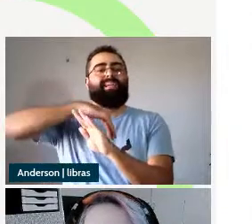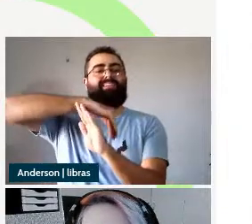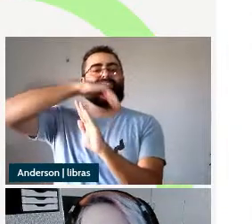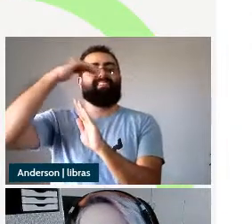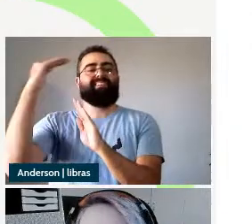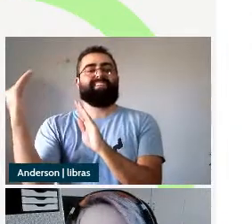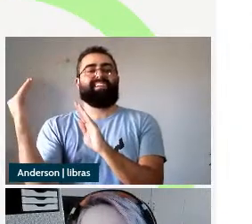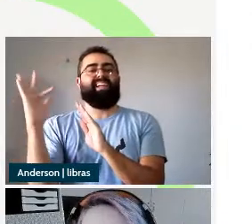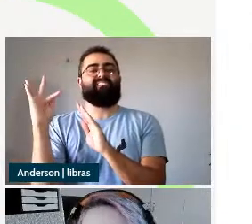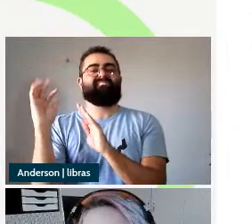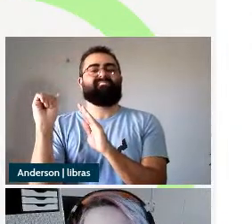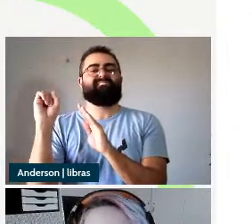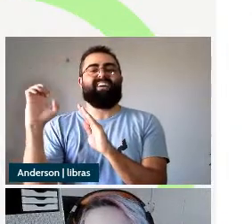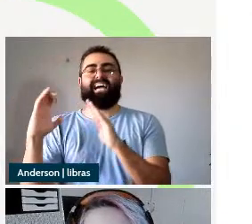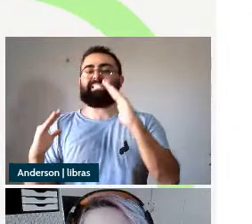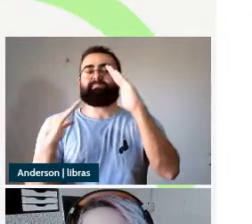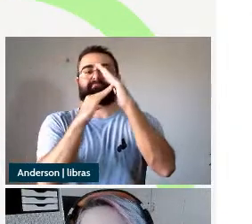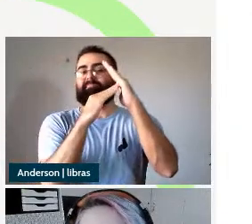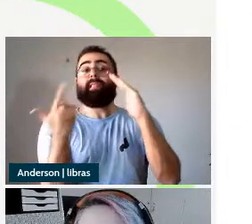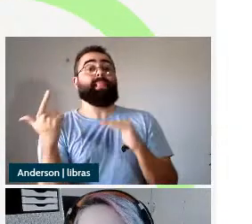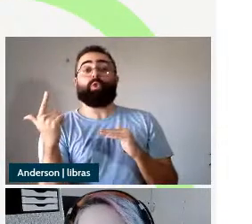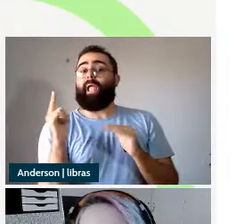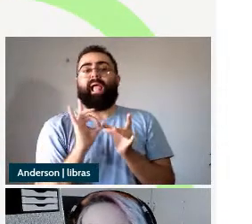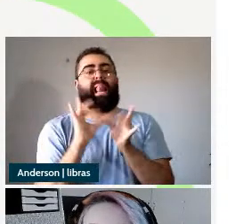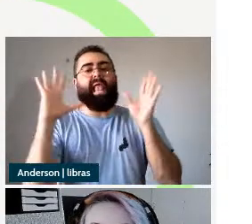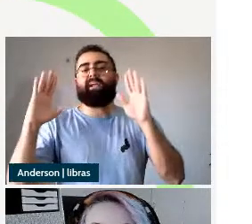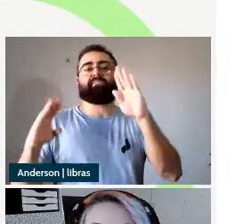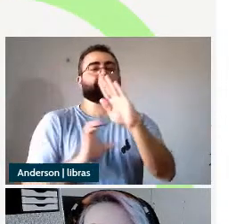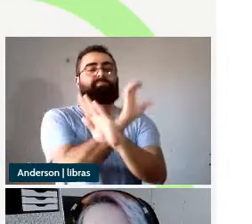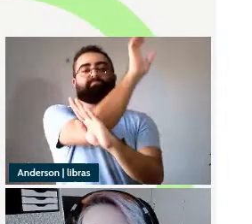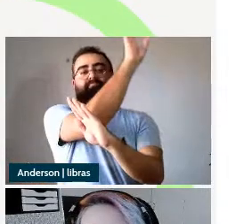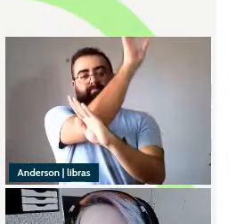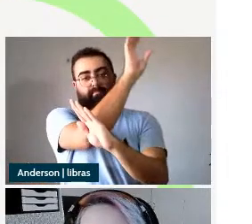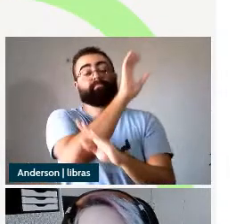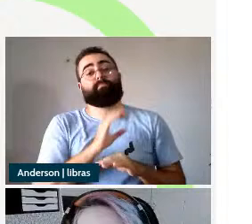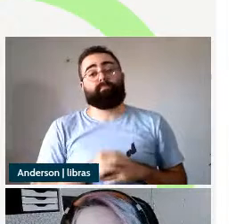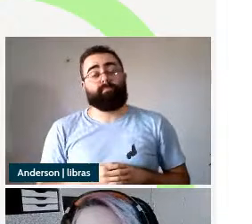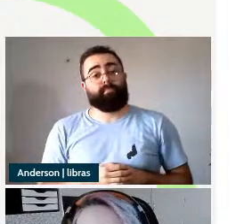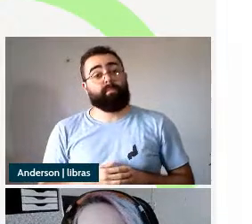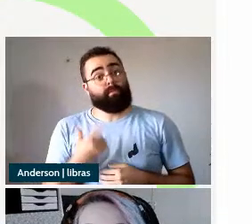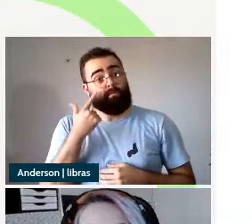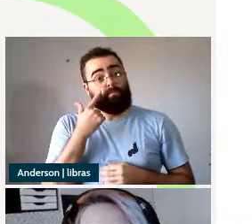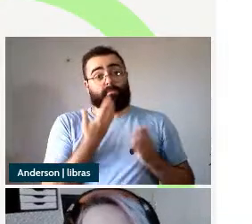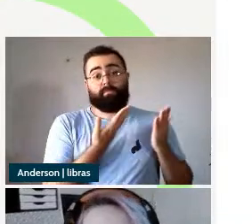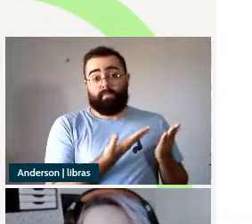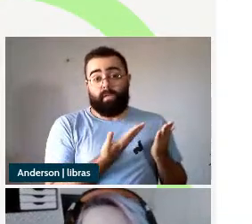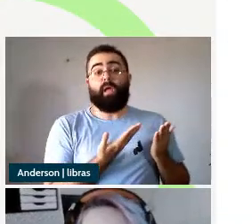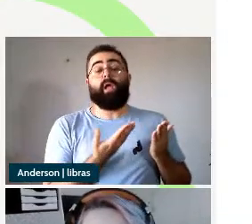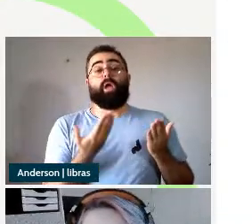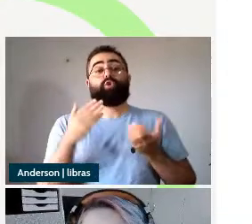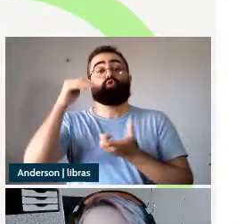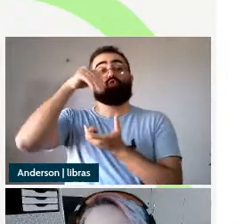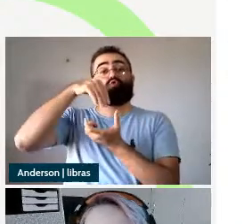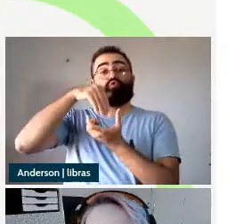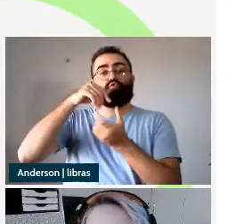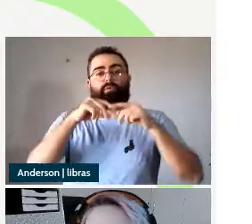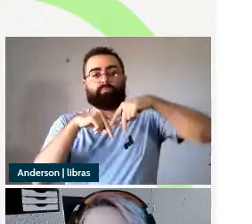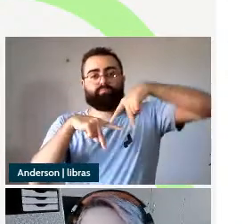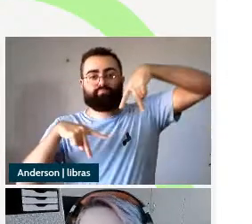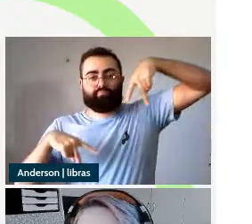essa estrutura das resultativas que nós temos ela não ela tem leitura de evento e não tem caso acusativo